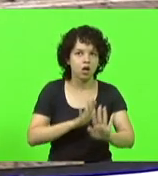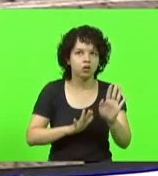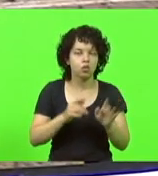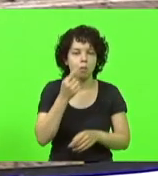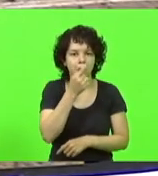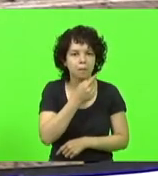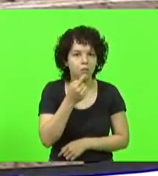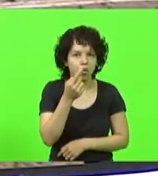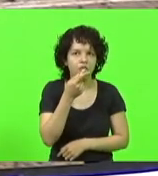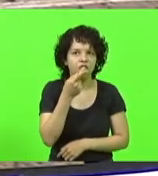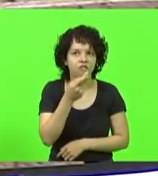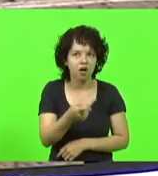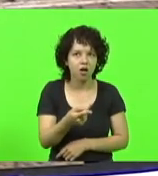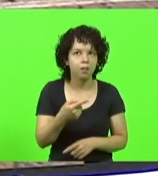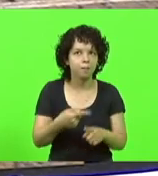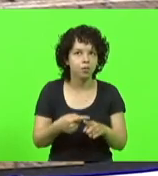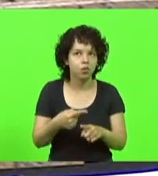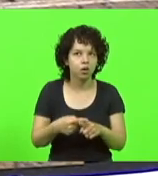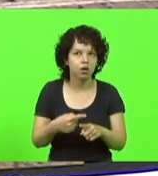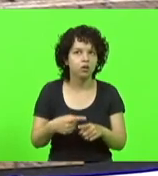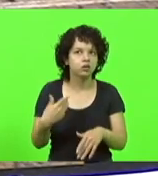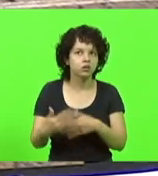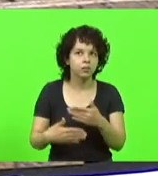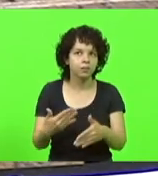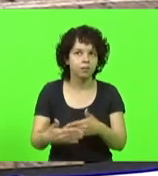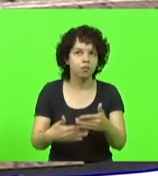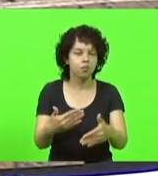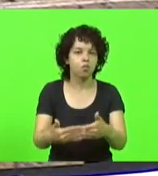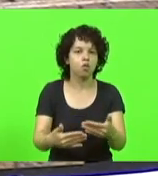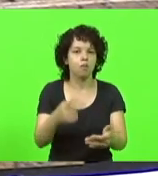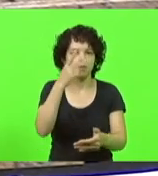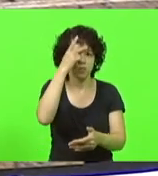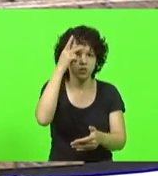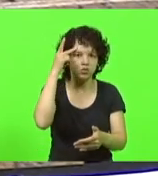porque você vai acabar se transformando em alvo de chacota.